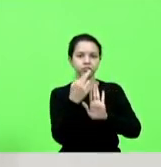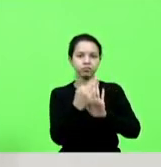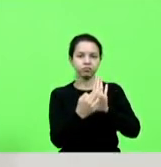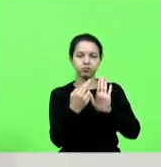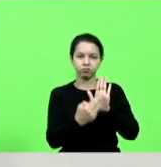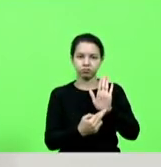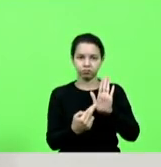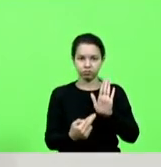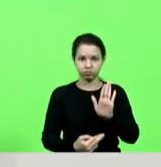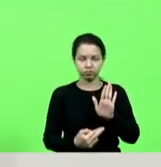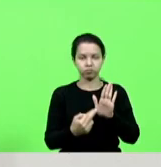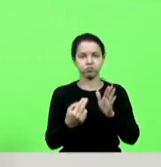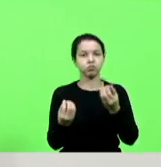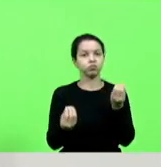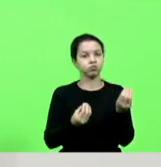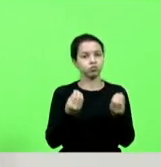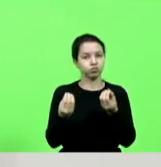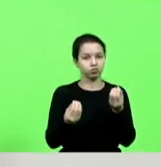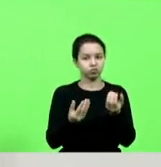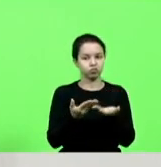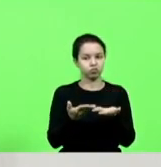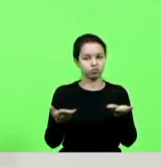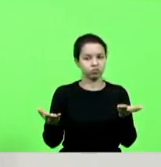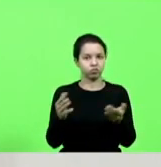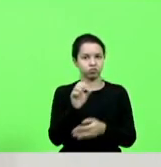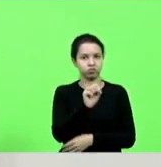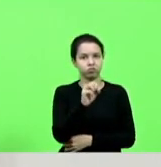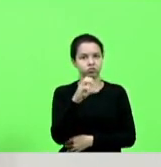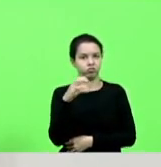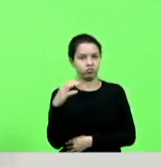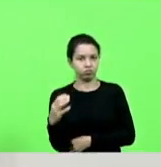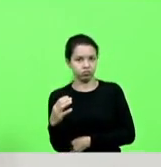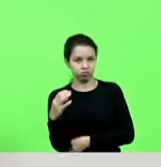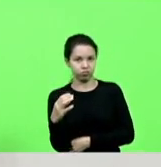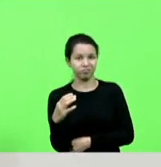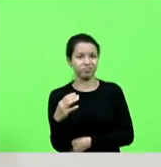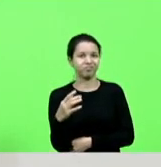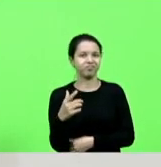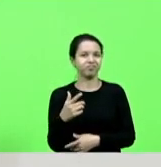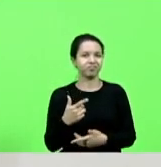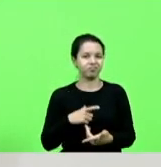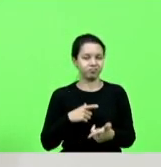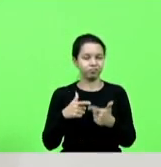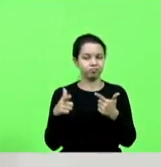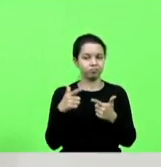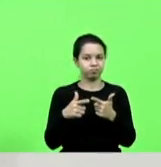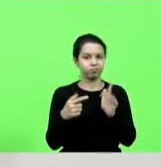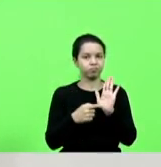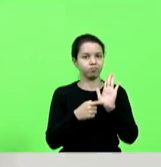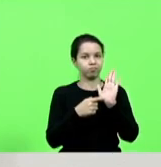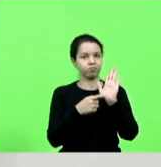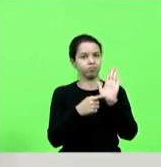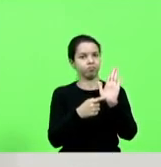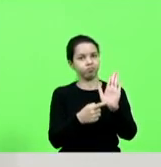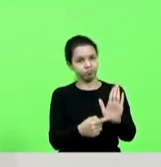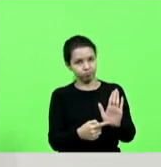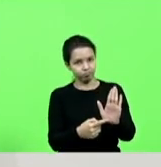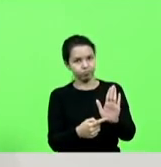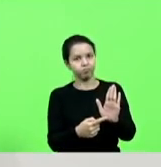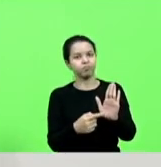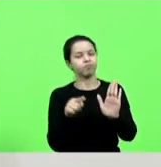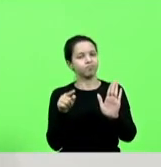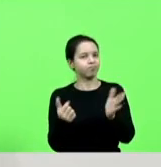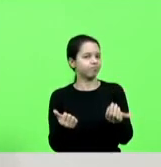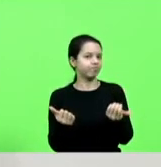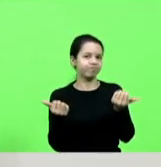das condições das SCs e condições realmente caindo aos